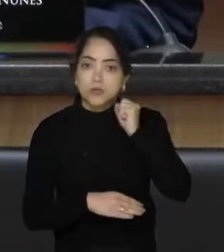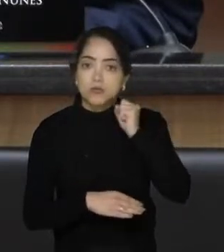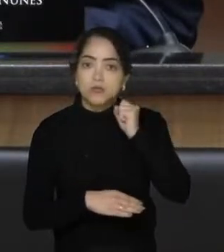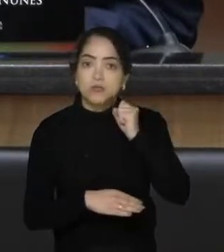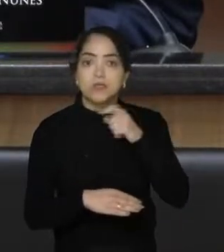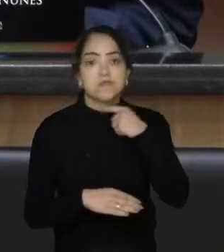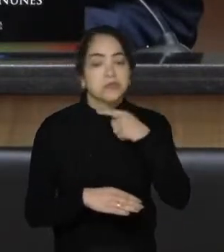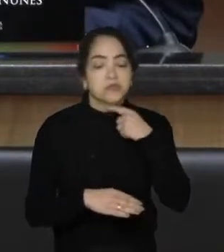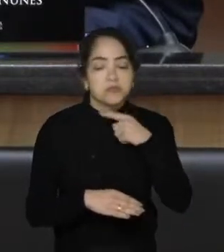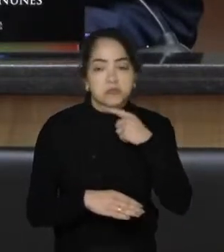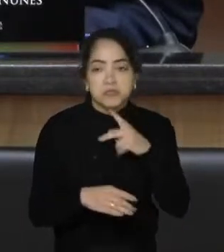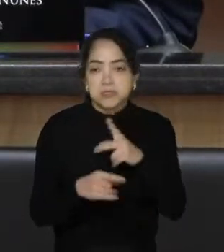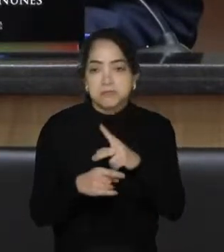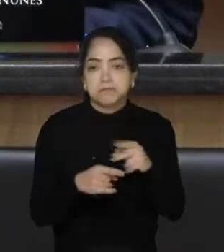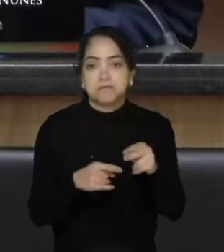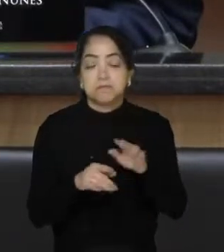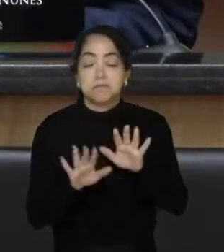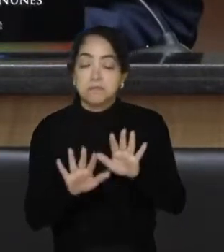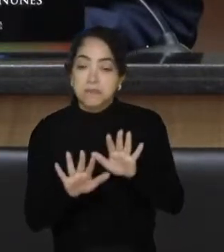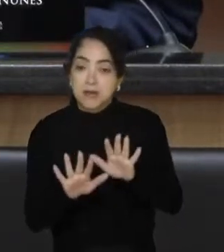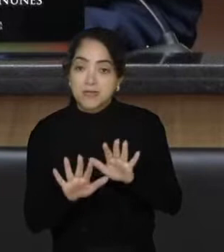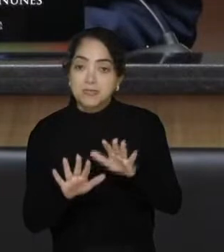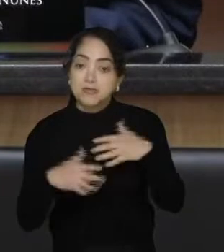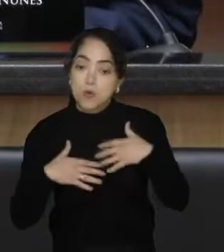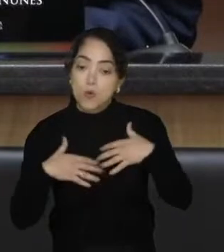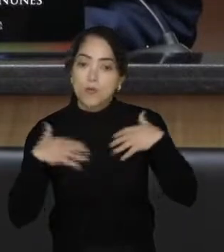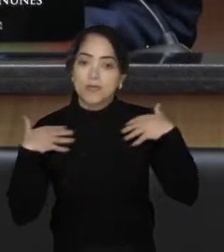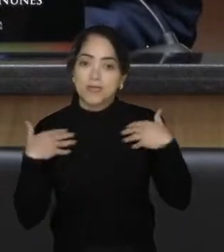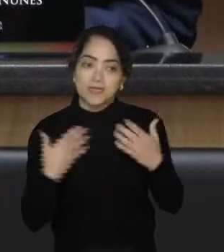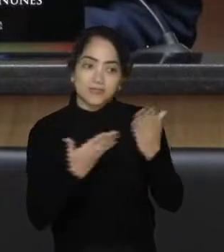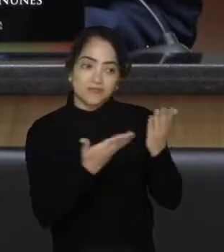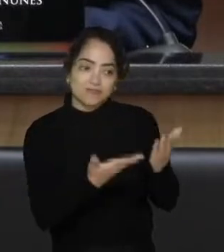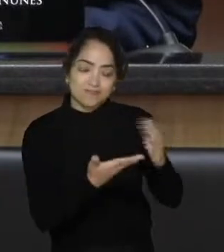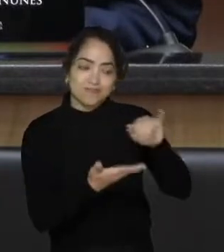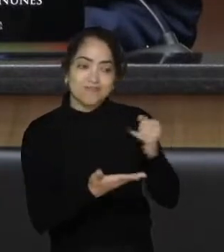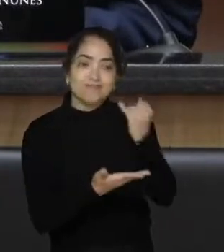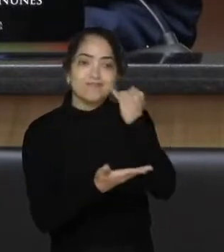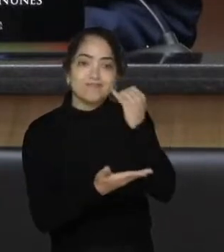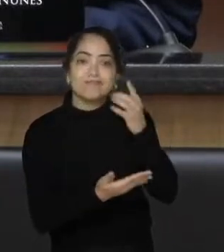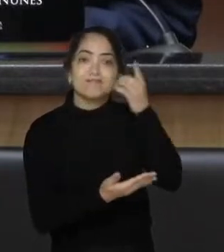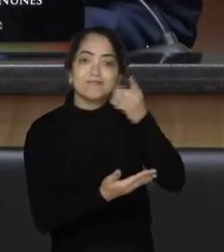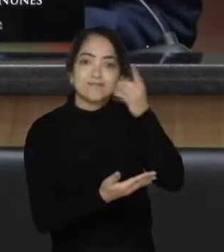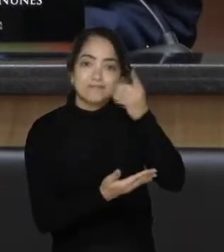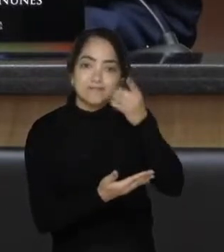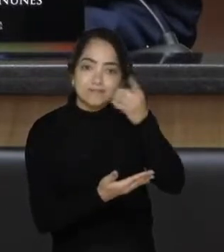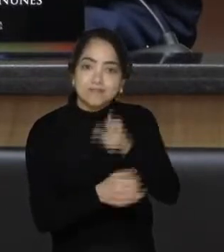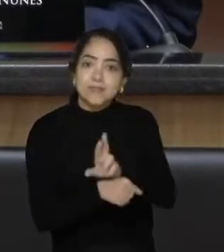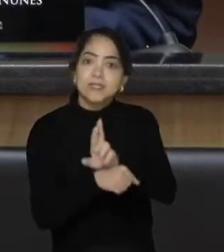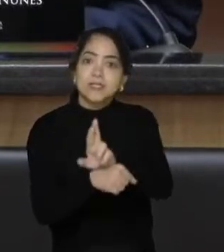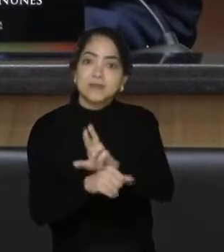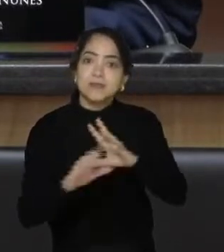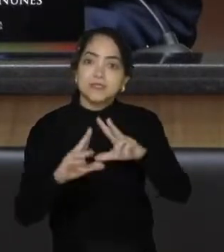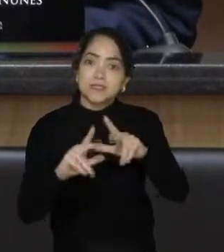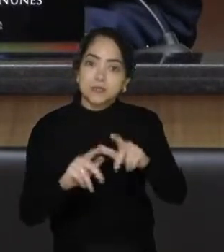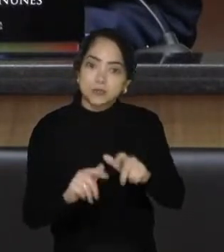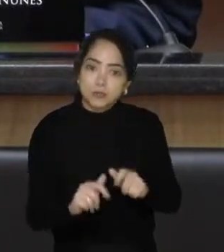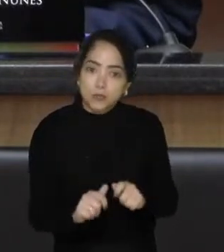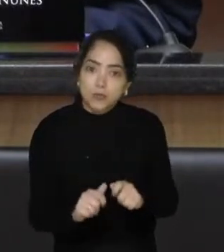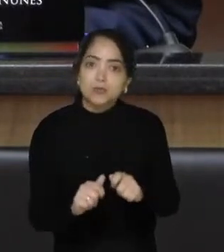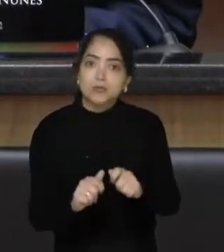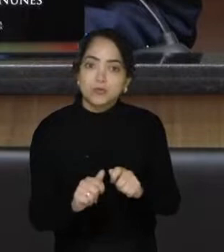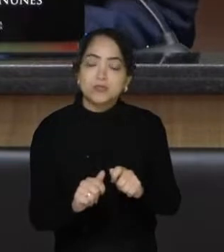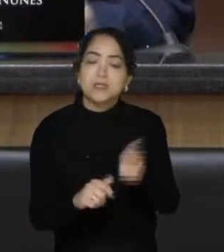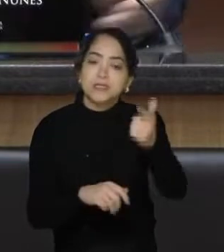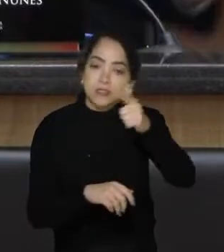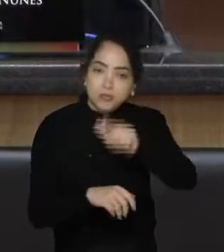vitorioso, a gente quer fazer uma homenagem ao Gessé, o Gessé que representa todos aqueles que foram reeleitos